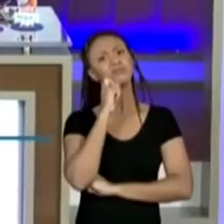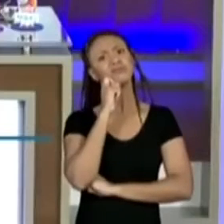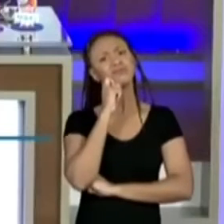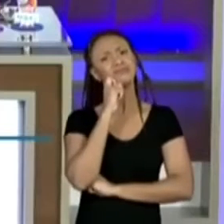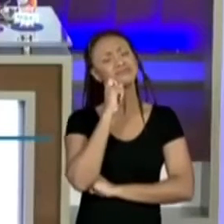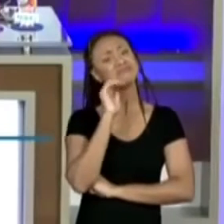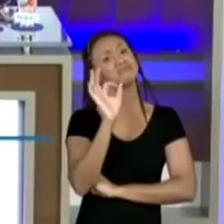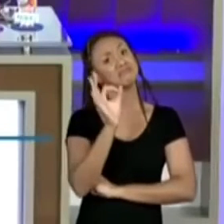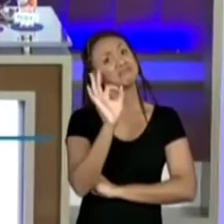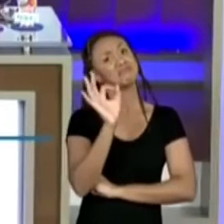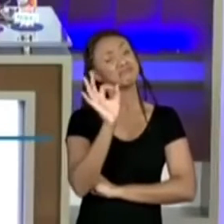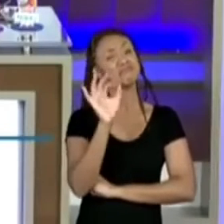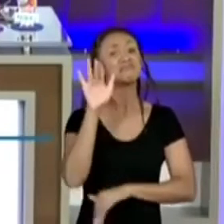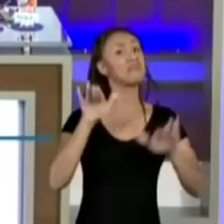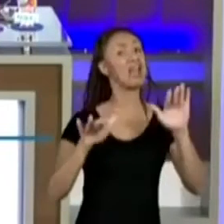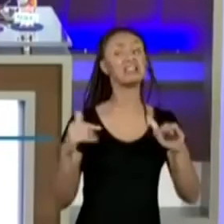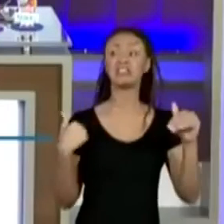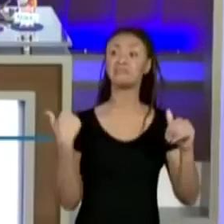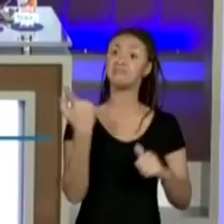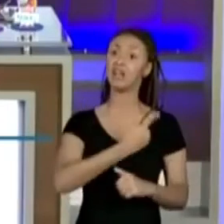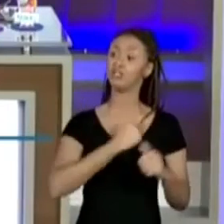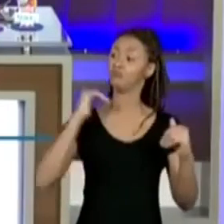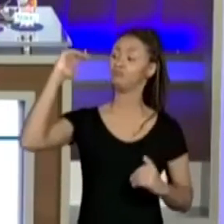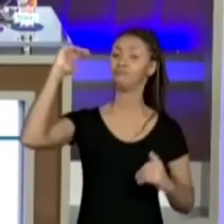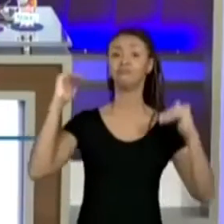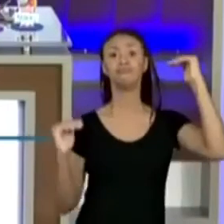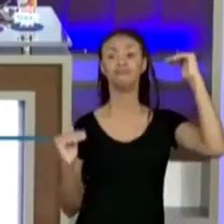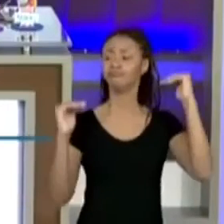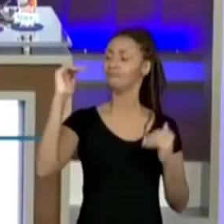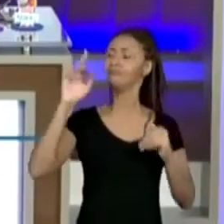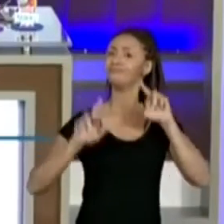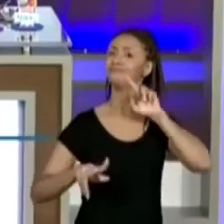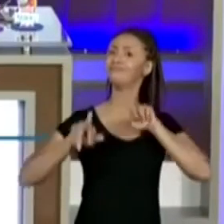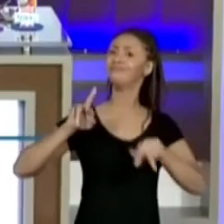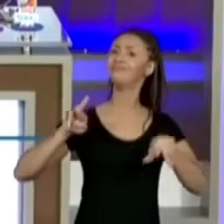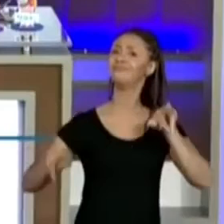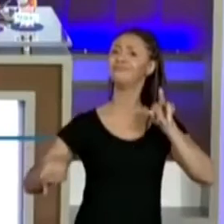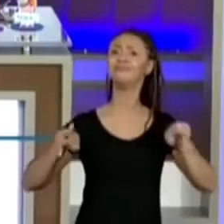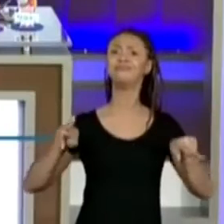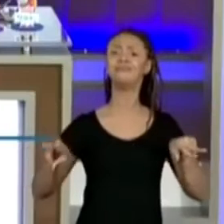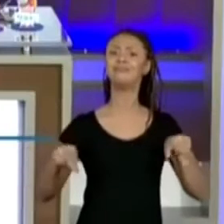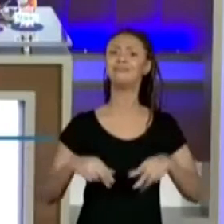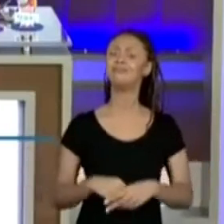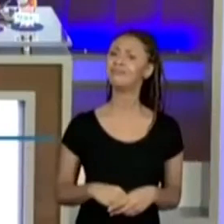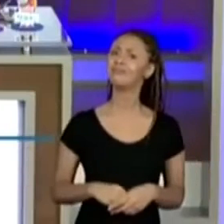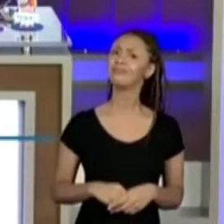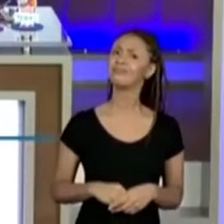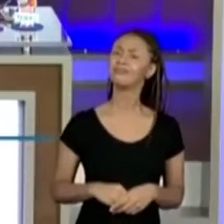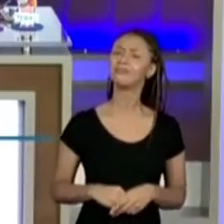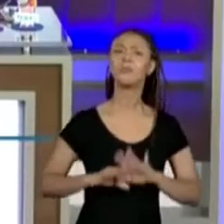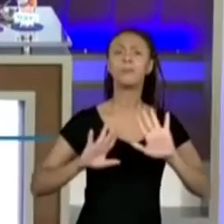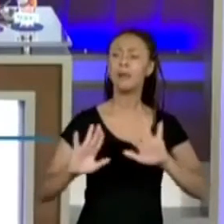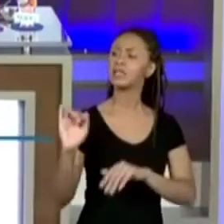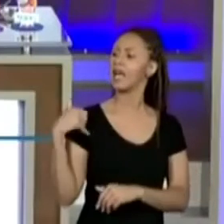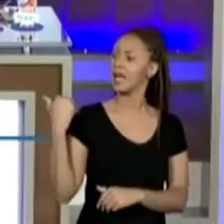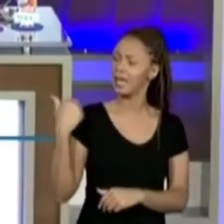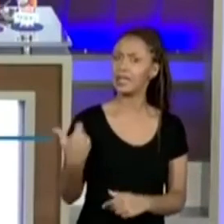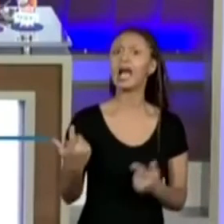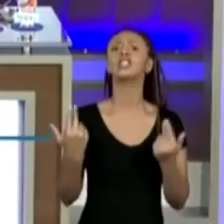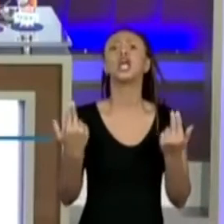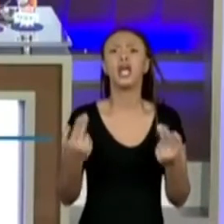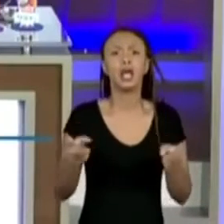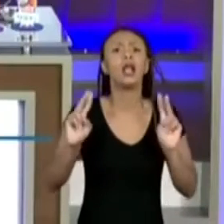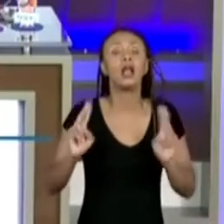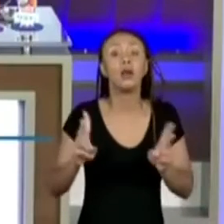É, pode ser que a gente tenha tamanhos diferentes. E por que será que a gente, mesmo tendo a mesma idade,